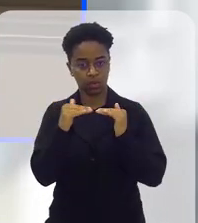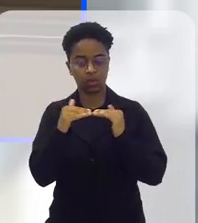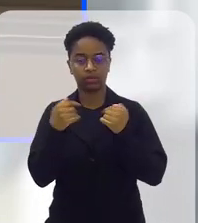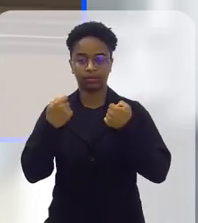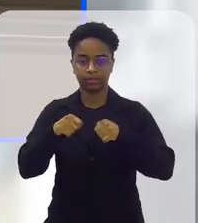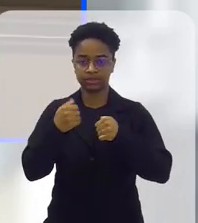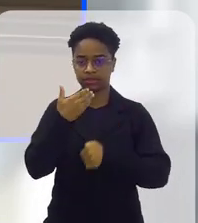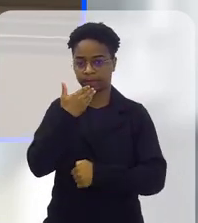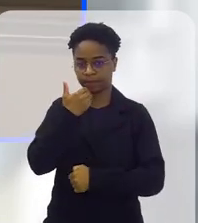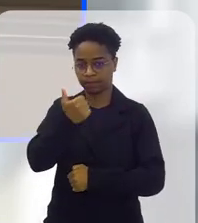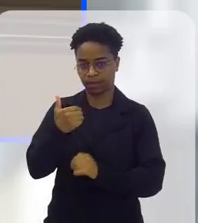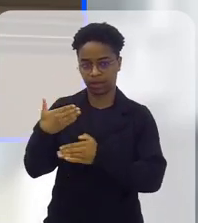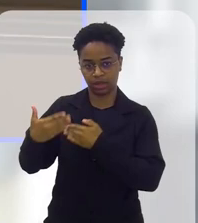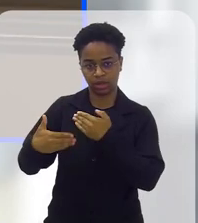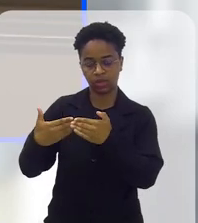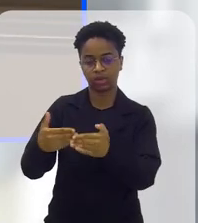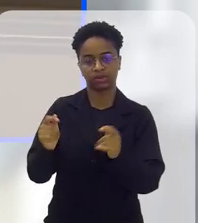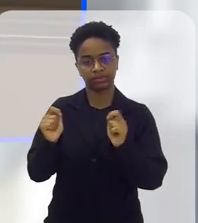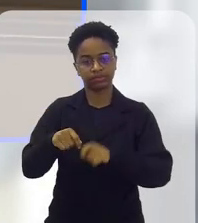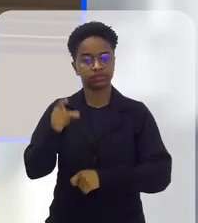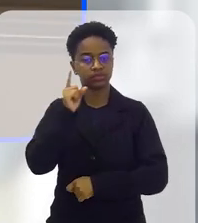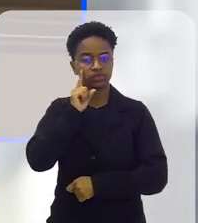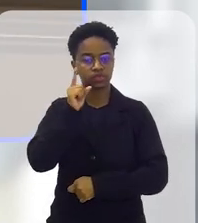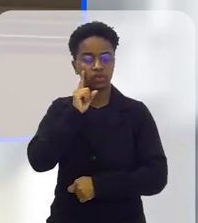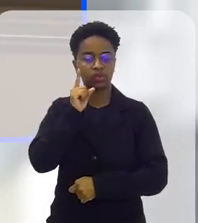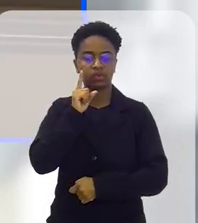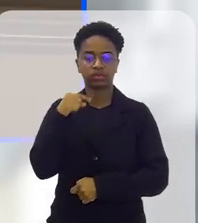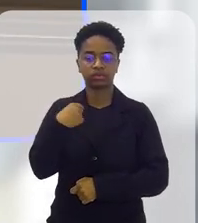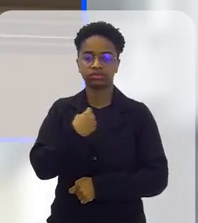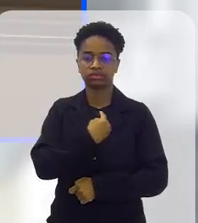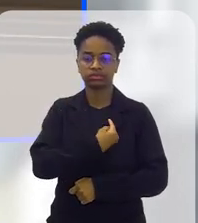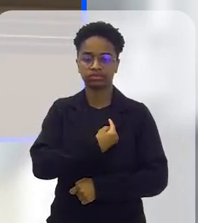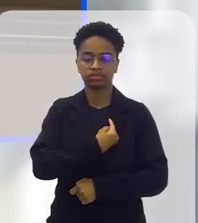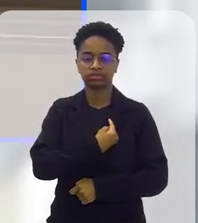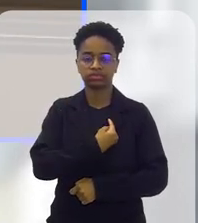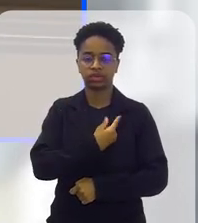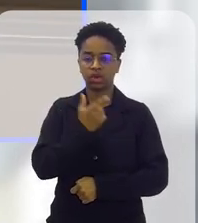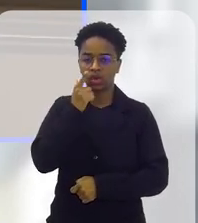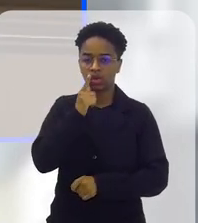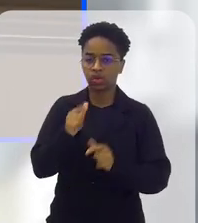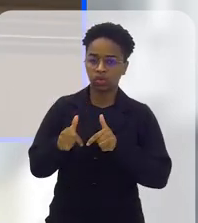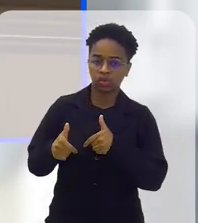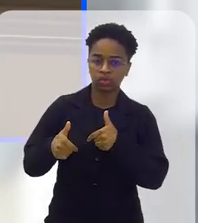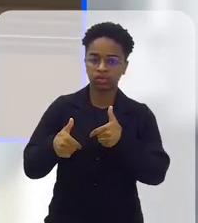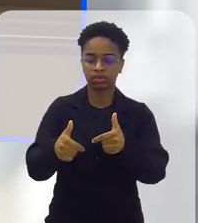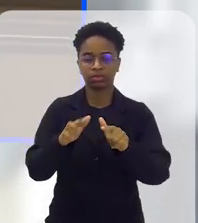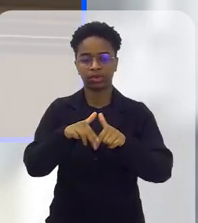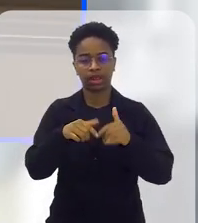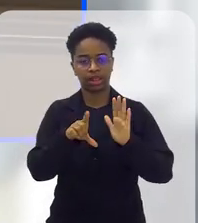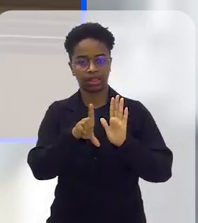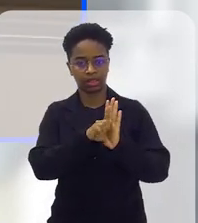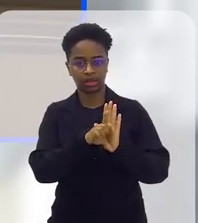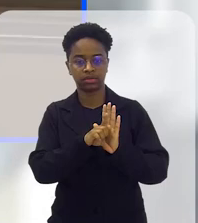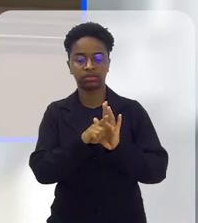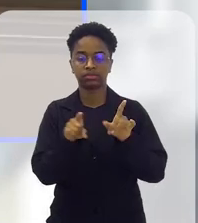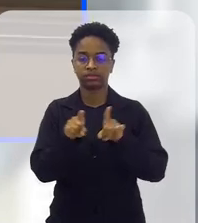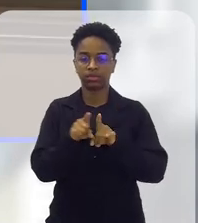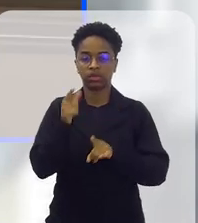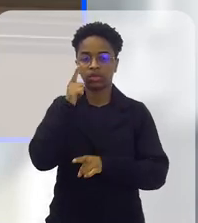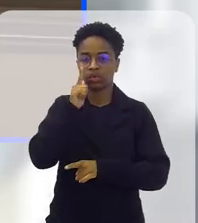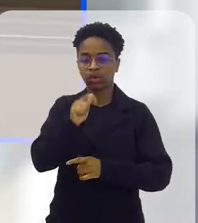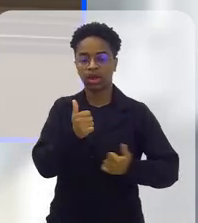de melhorias para que possa cada dia mais a gente ter mais condições através de leis